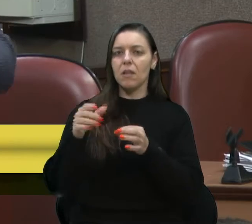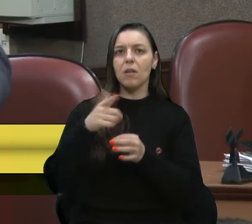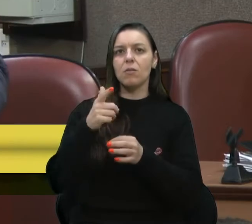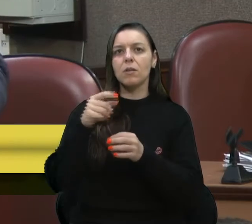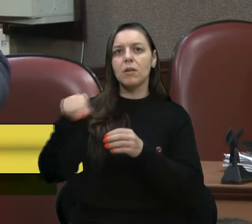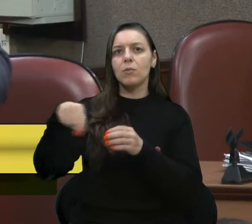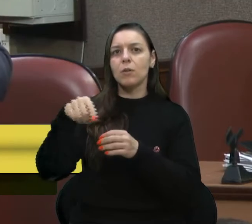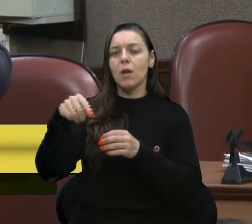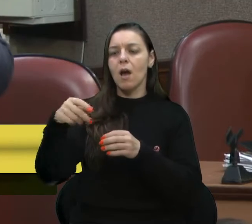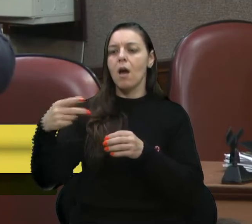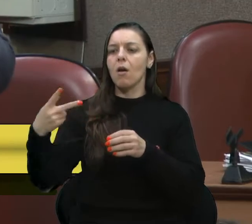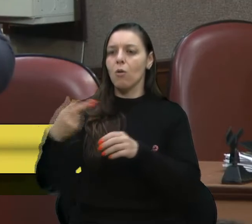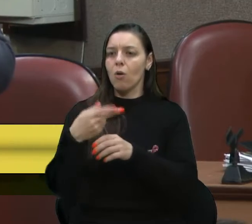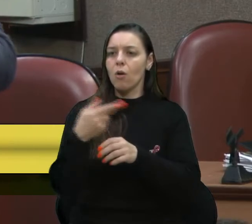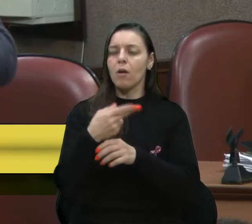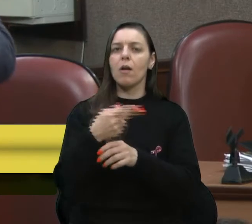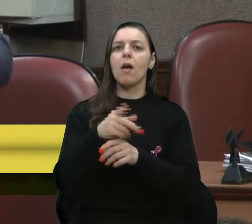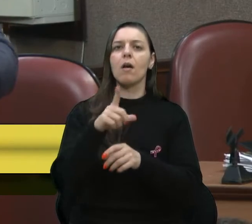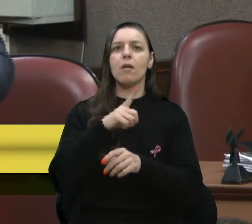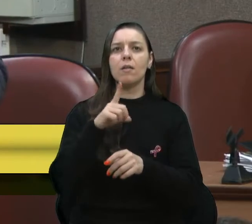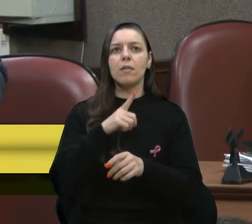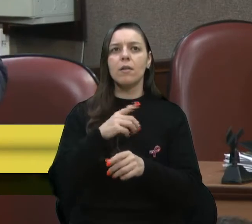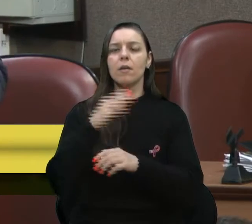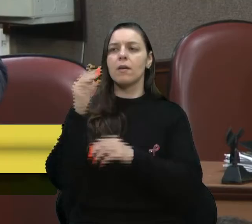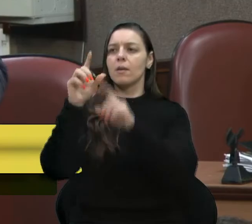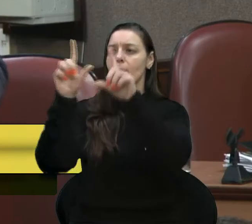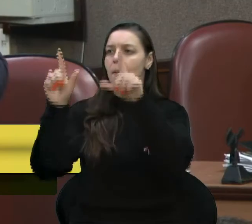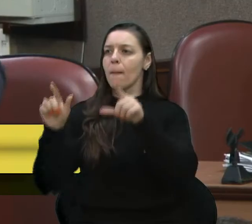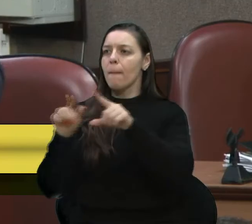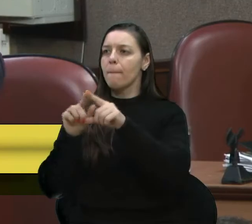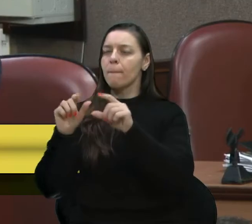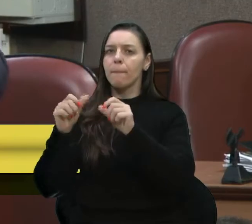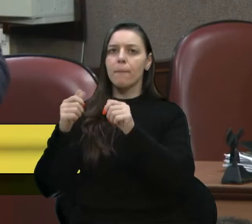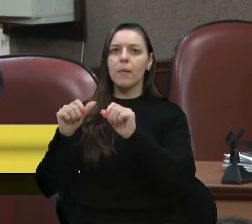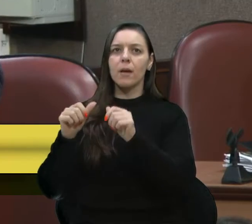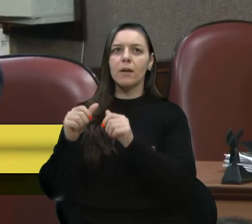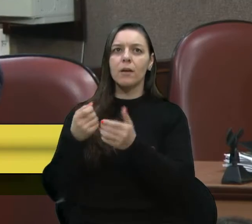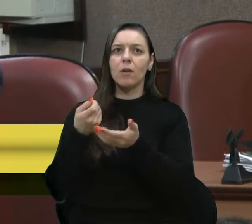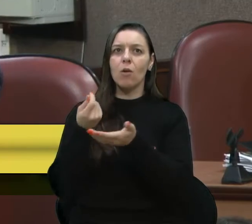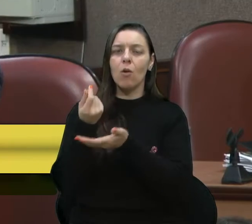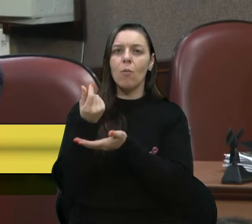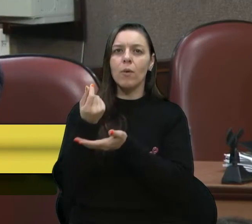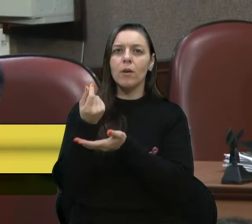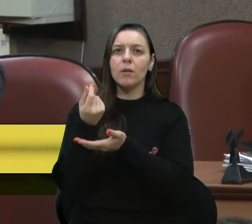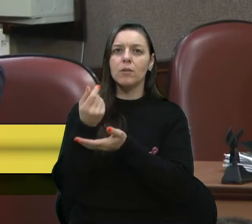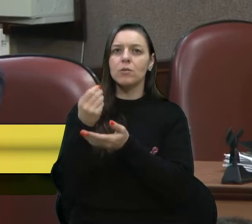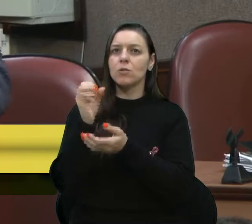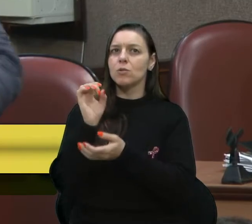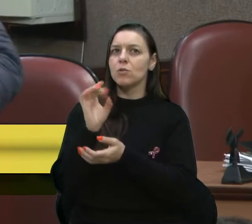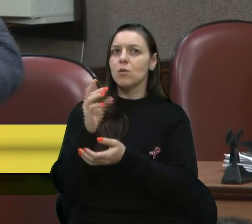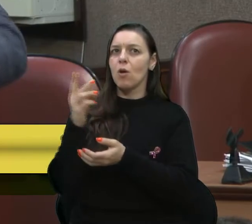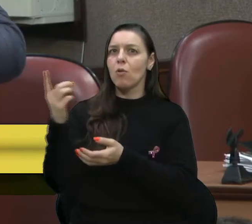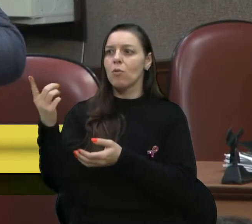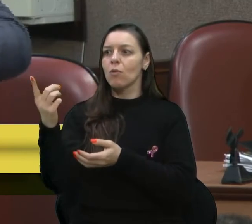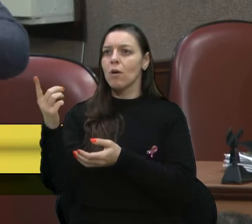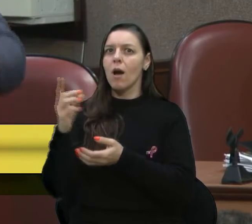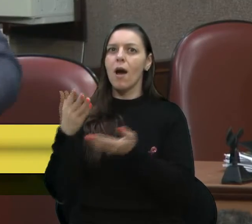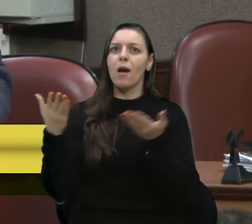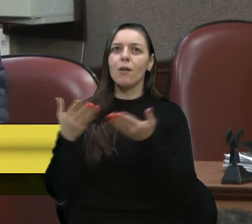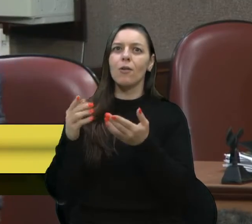mato roçado, placas em dia, estão cobrando somente um lado. Não, agora vão